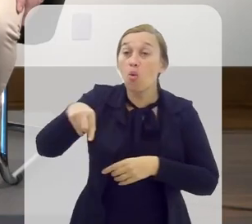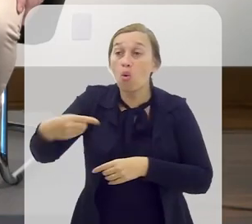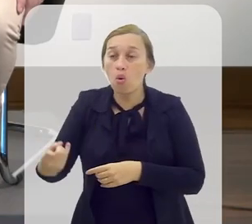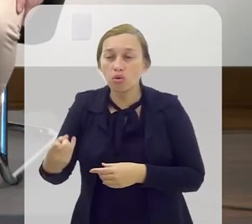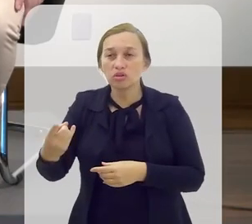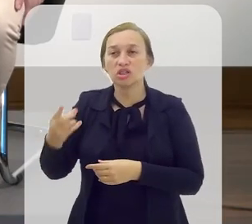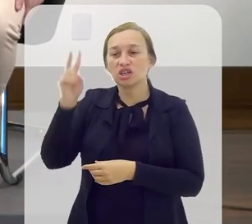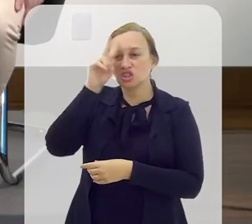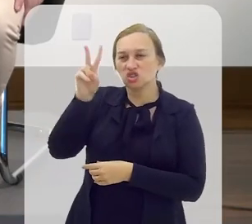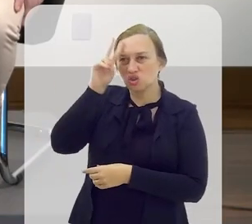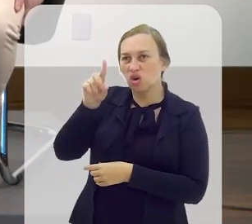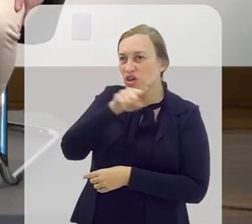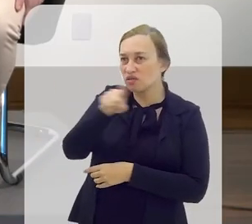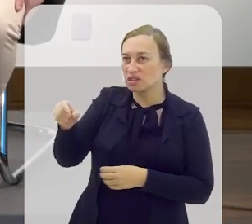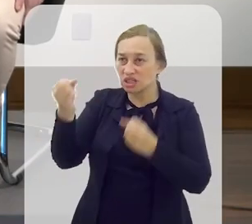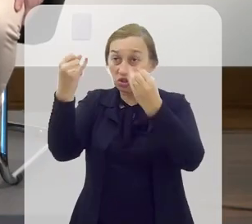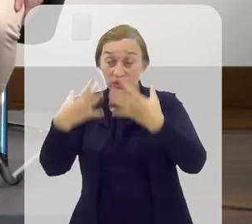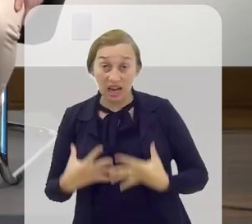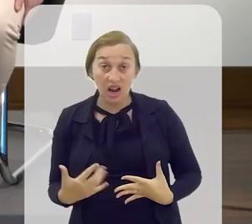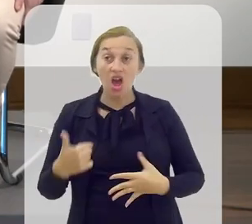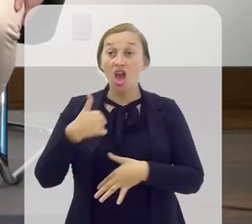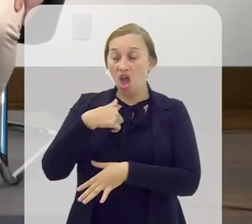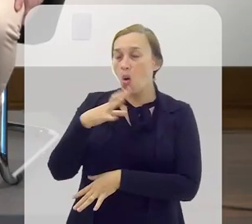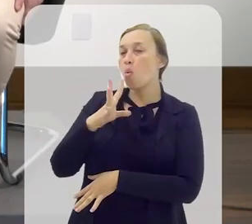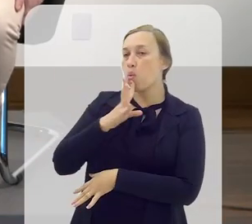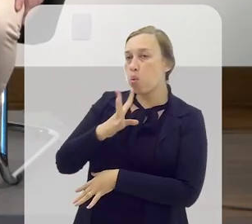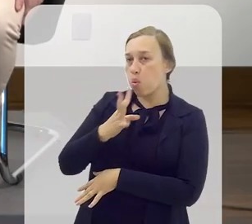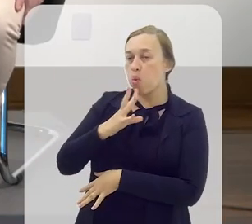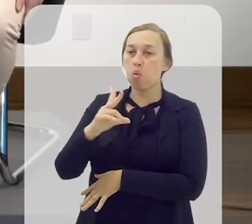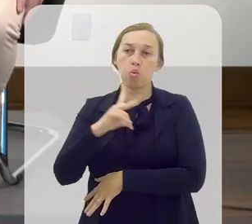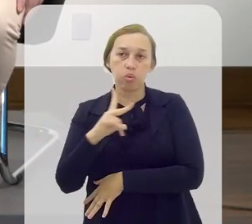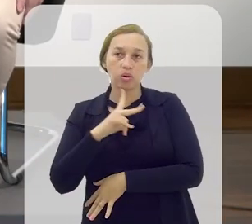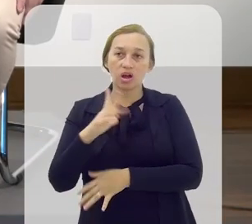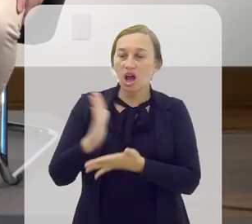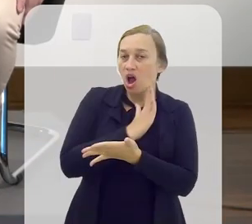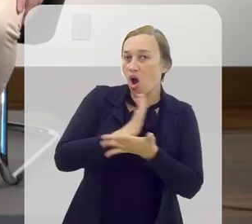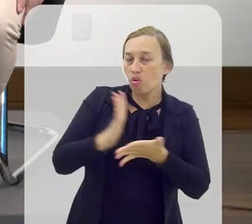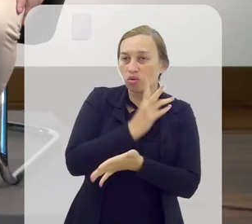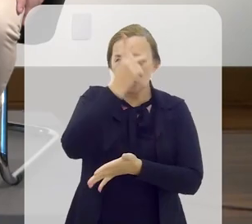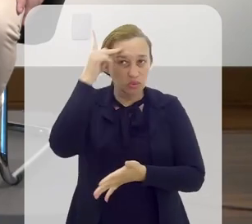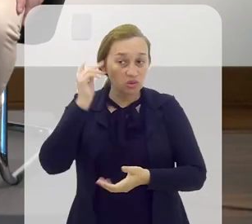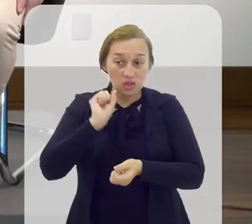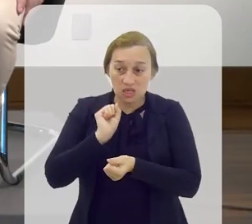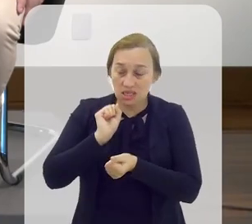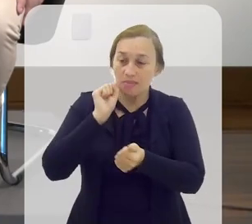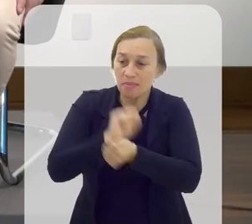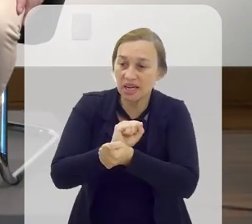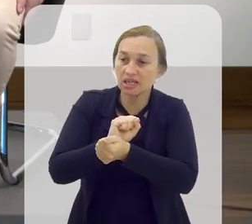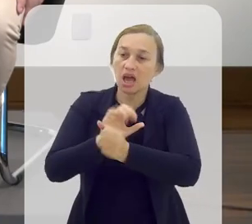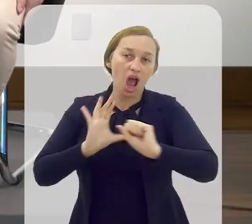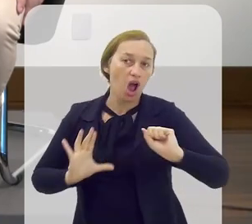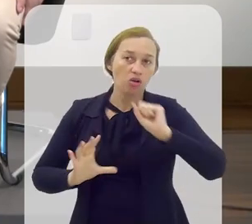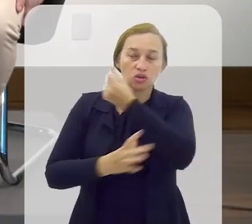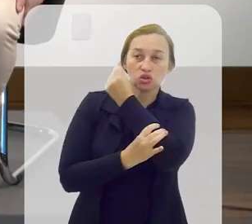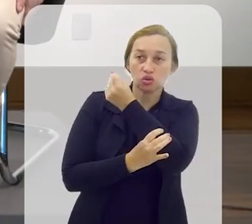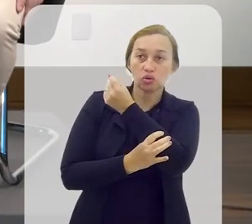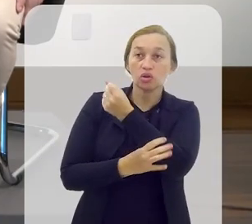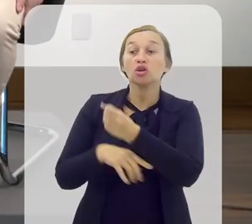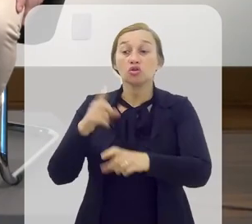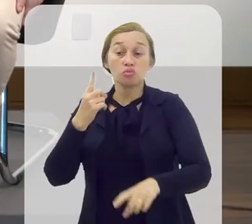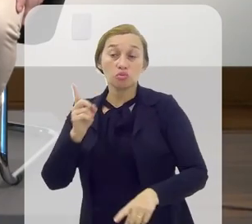é uma outra história que vocês contaram. Eu vou te dizer, eu conheço particularmente algumas pessoas que hoje não largam mais Exu,